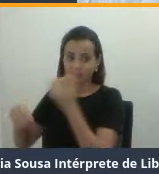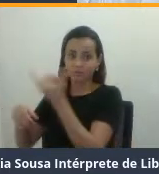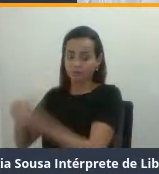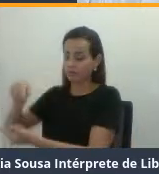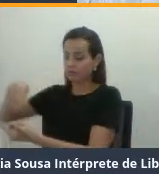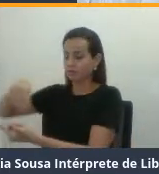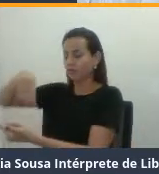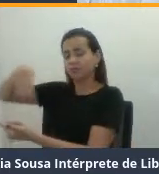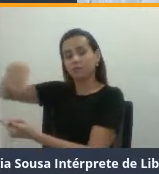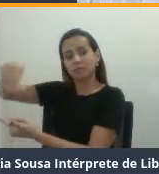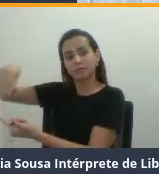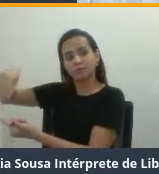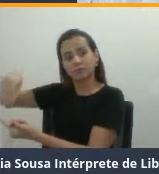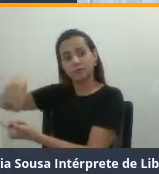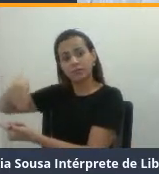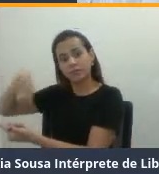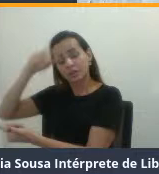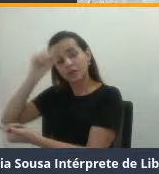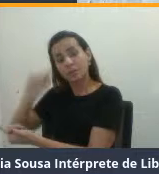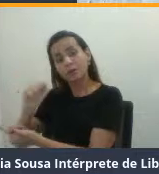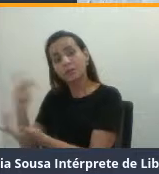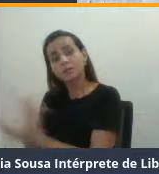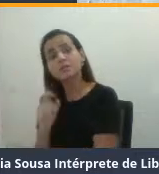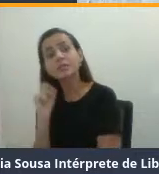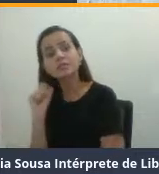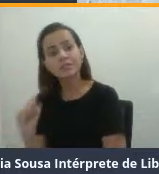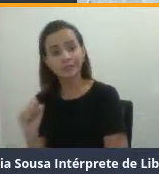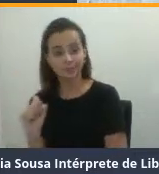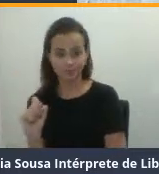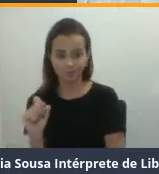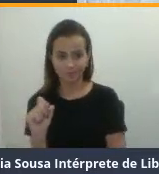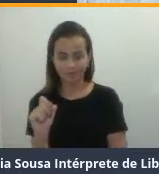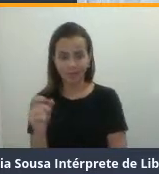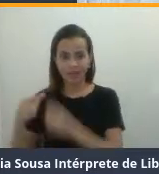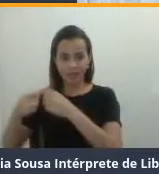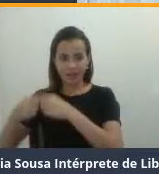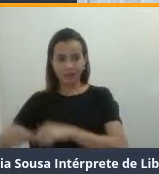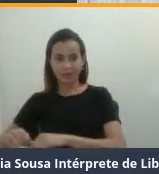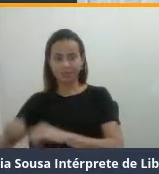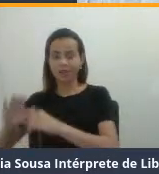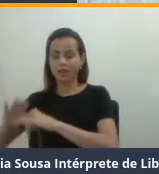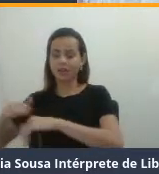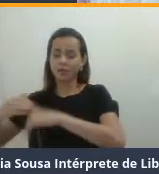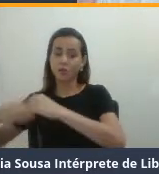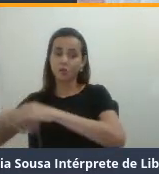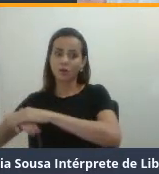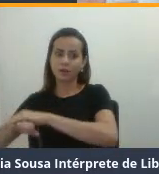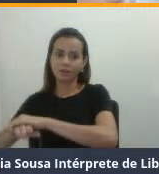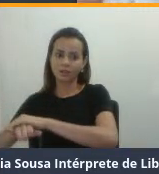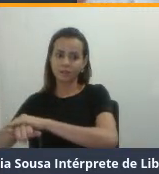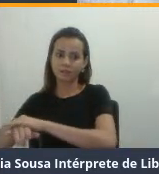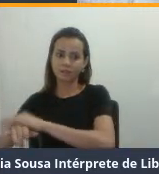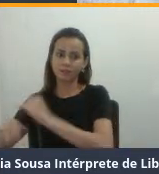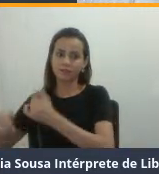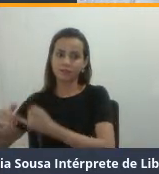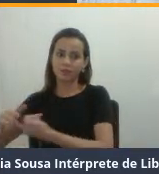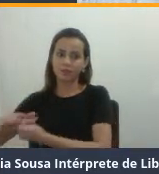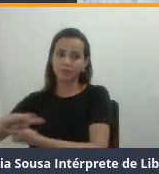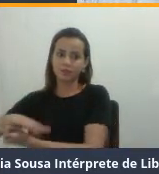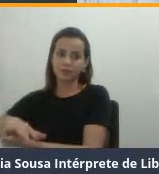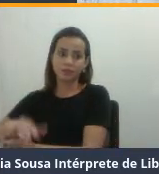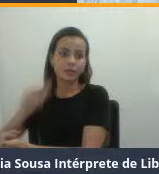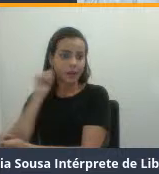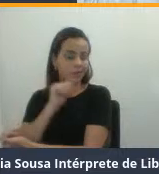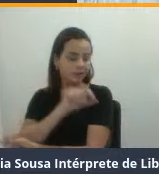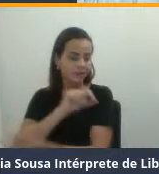líquido, o que ele pode fazer? Ele fica acondicionado enquanto a mulher está fazendo o tratamento